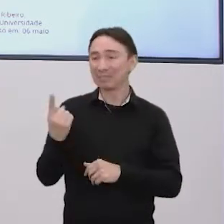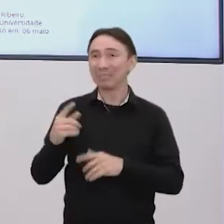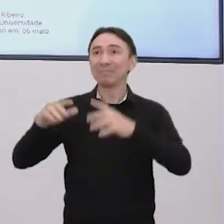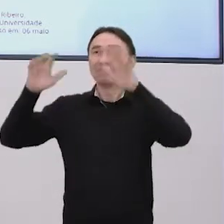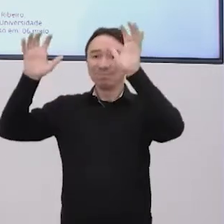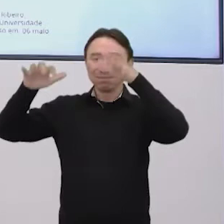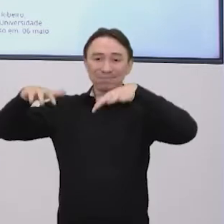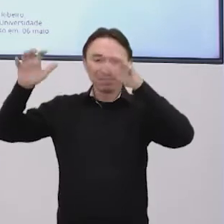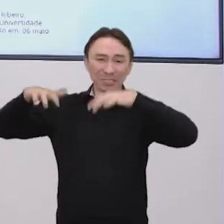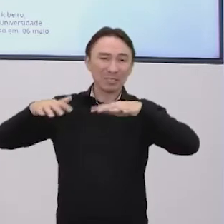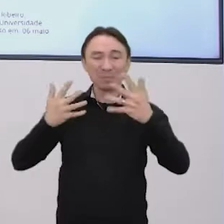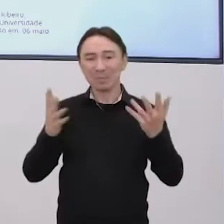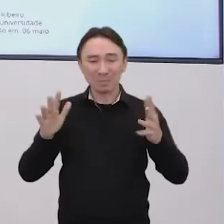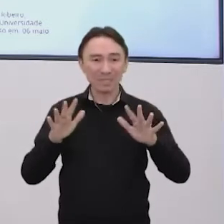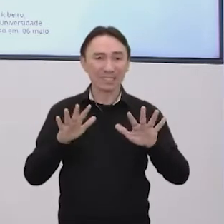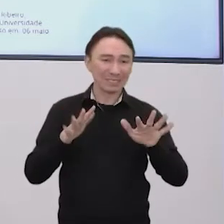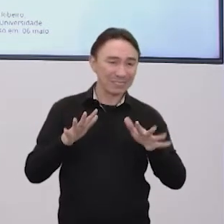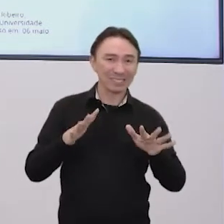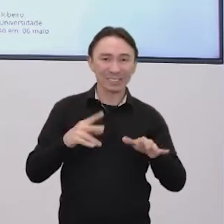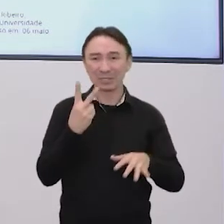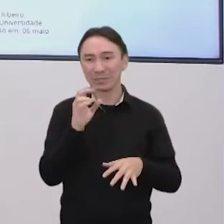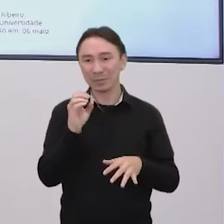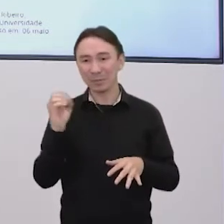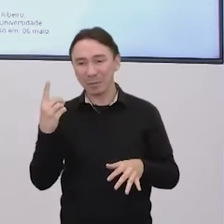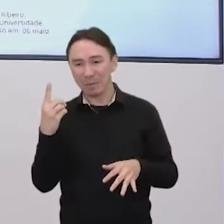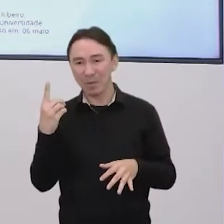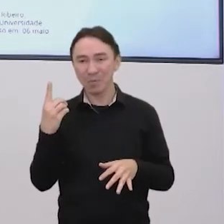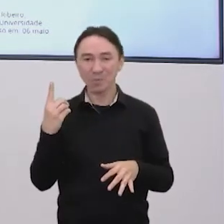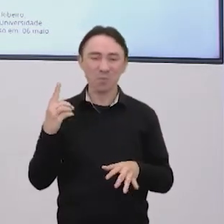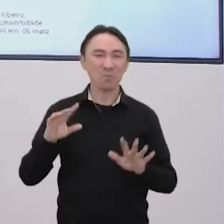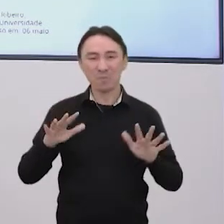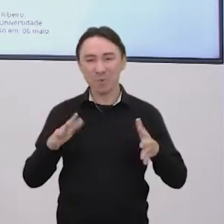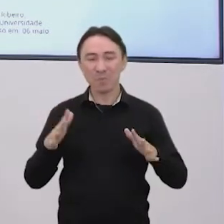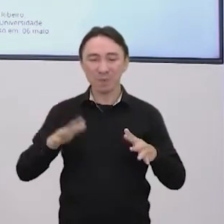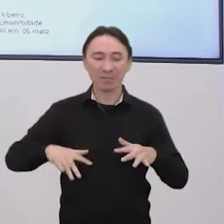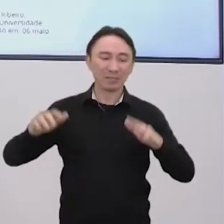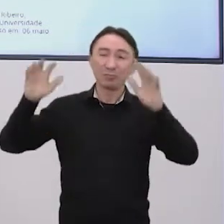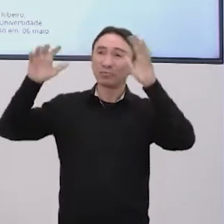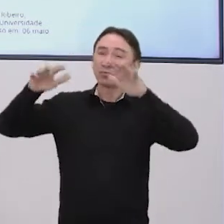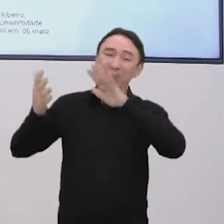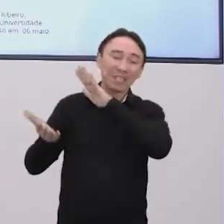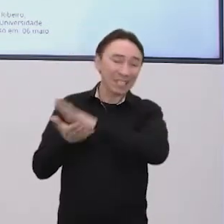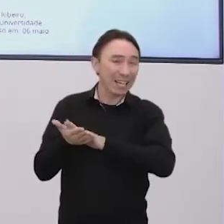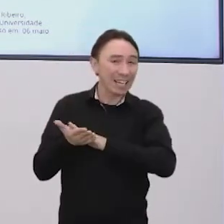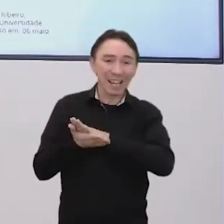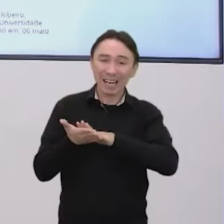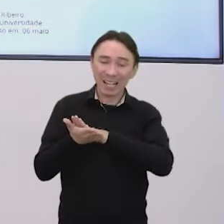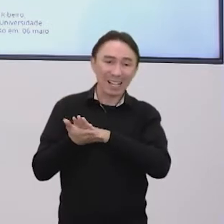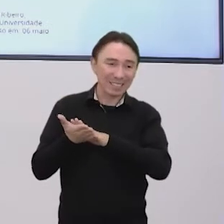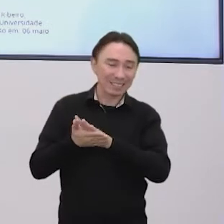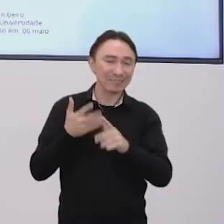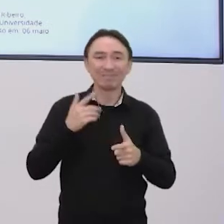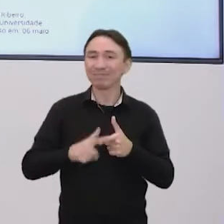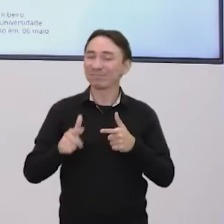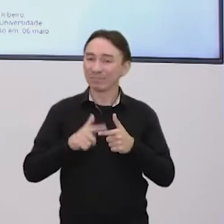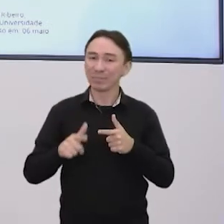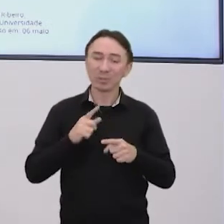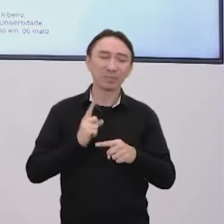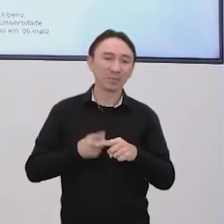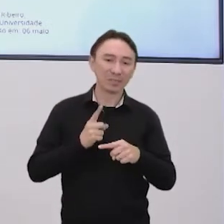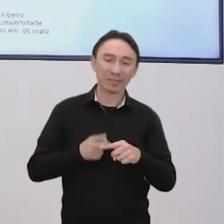mais ou menos em 2000, 2001, a gente teve um problema, porque a nossa matriz energética não era tão diversificada.